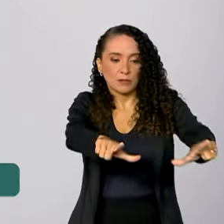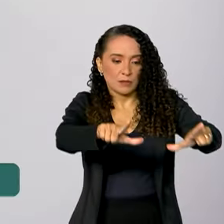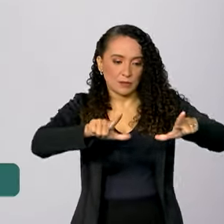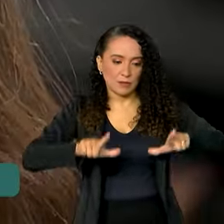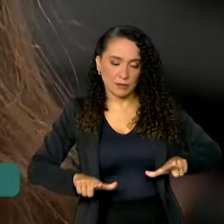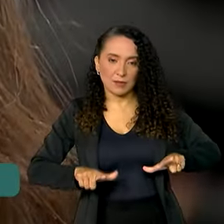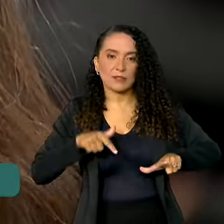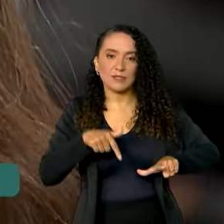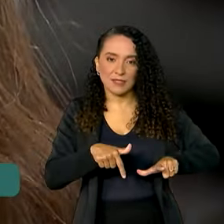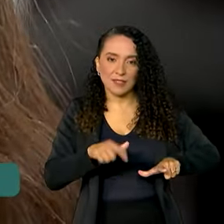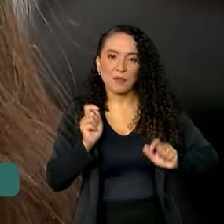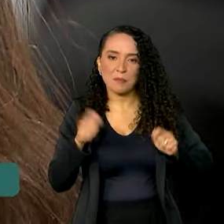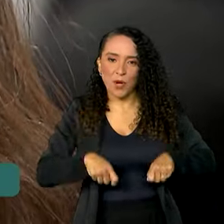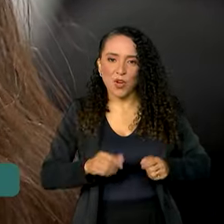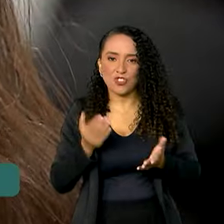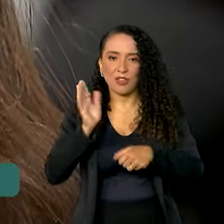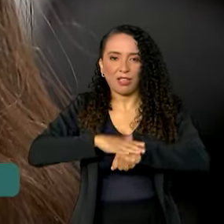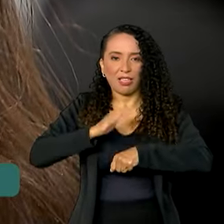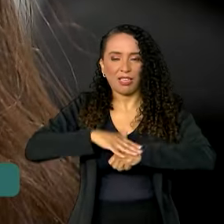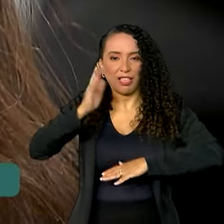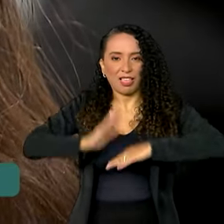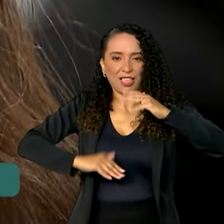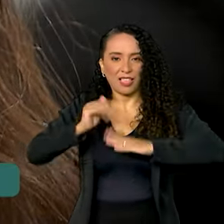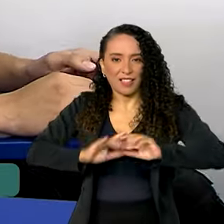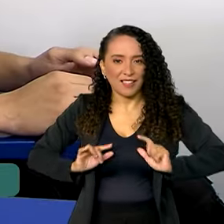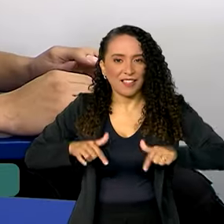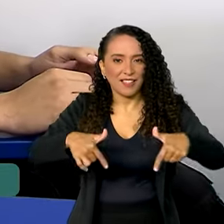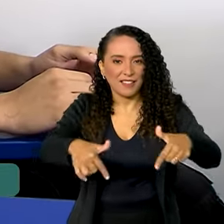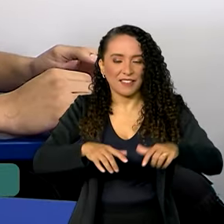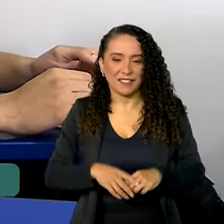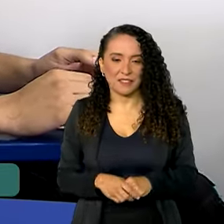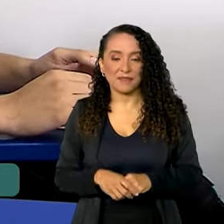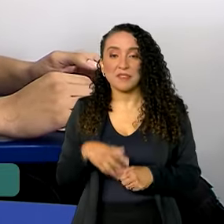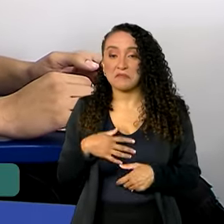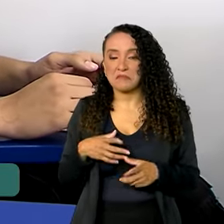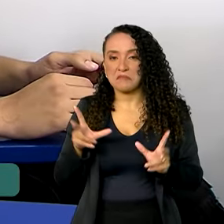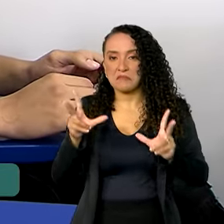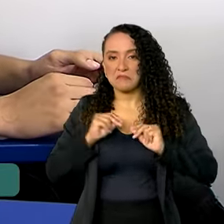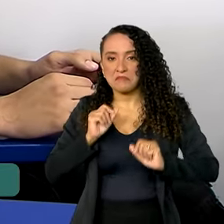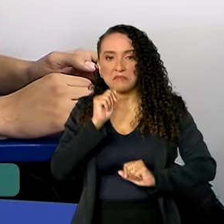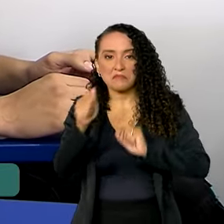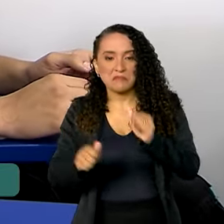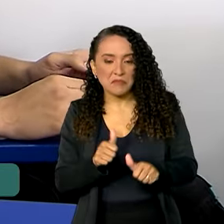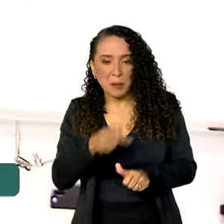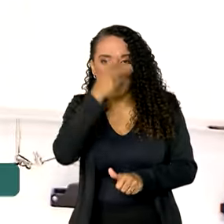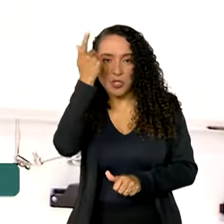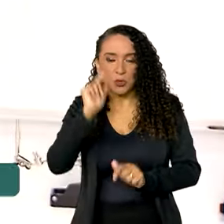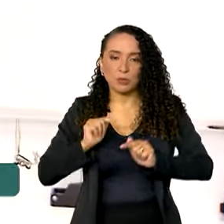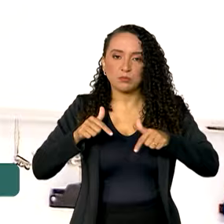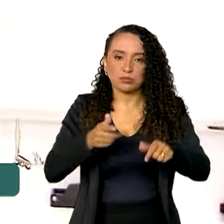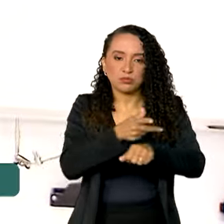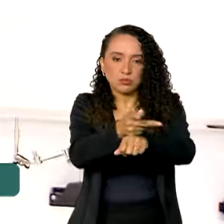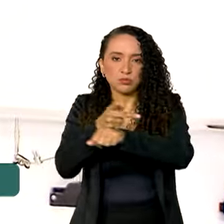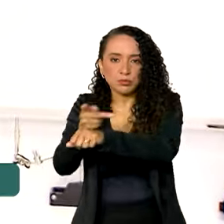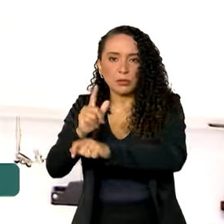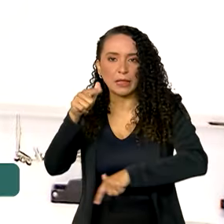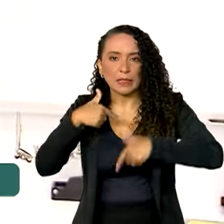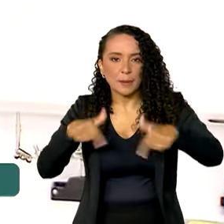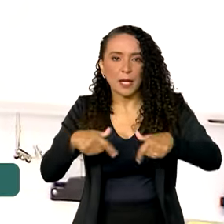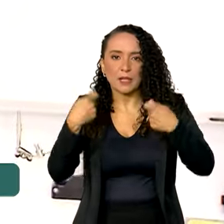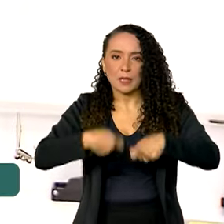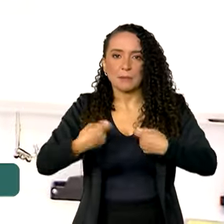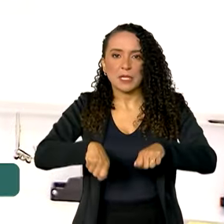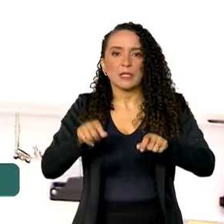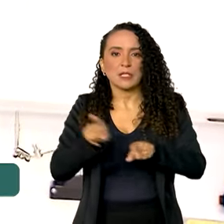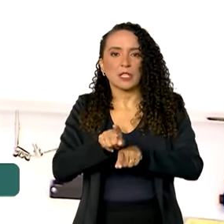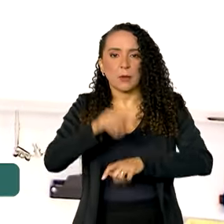um certificado e já podem atuar no mercado de trabalho. Uma vantagem para quem busca emprego e também para quem precisa